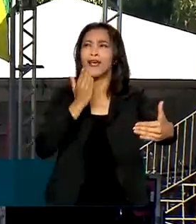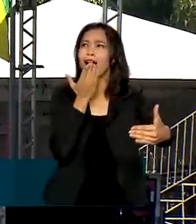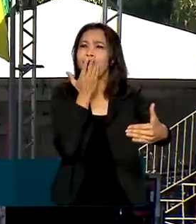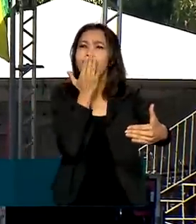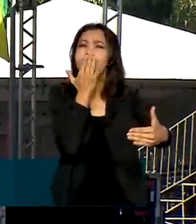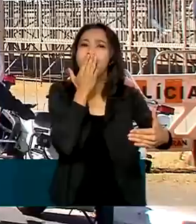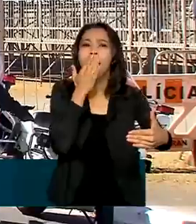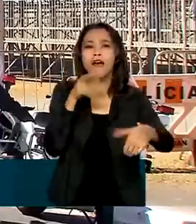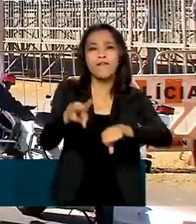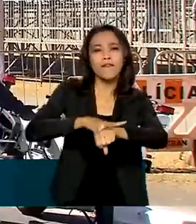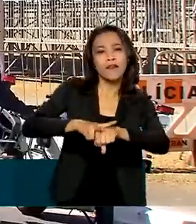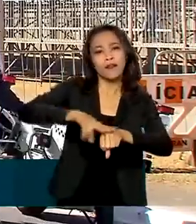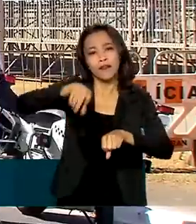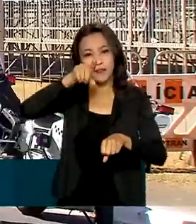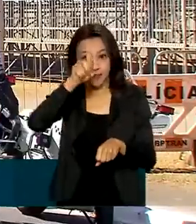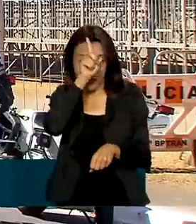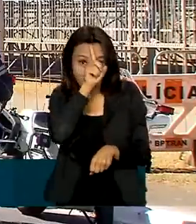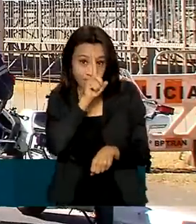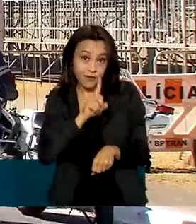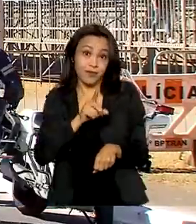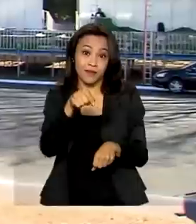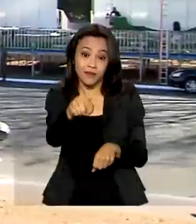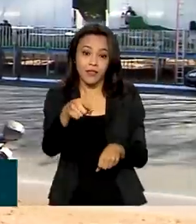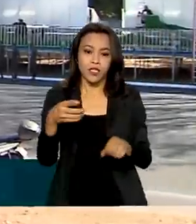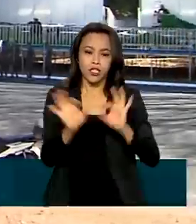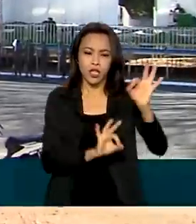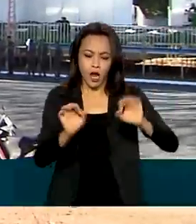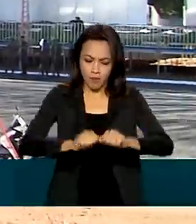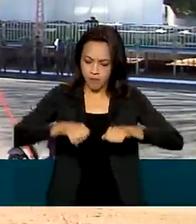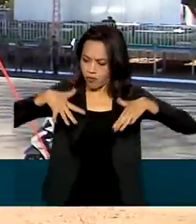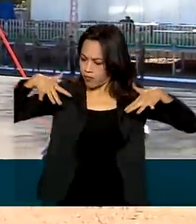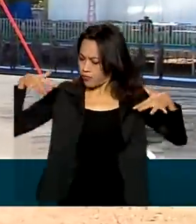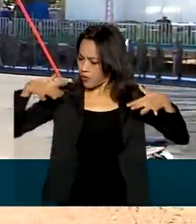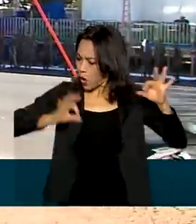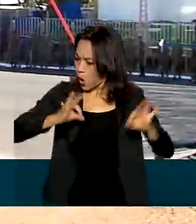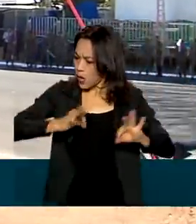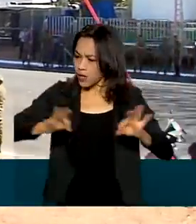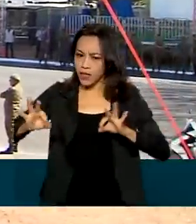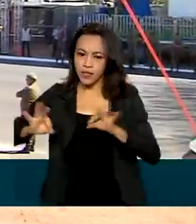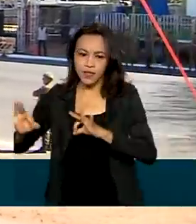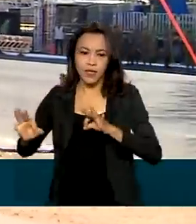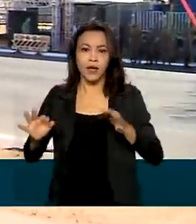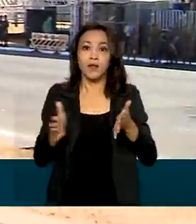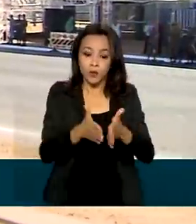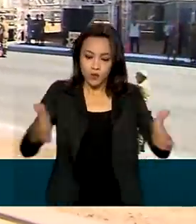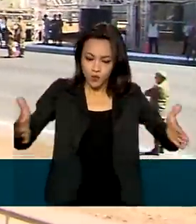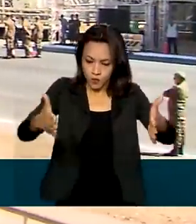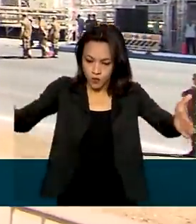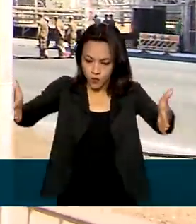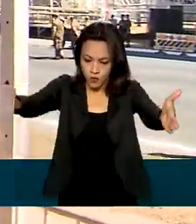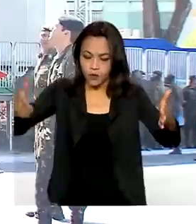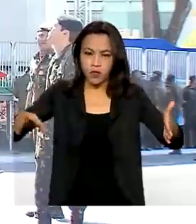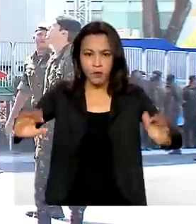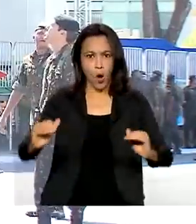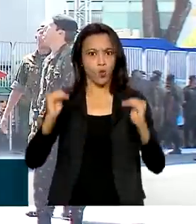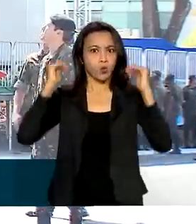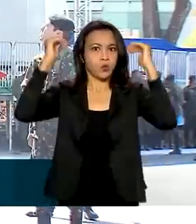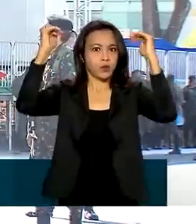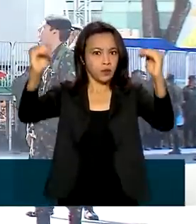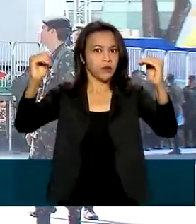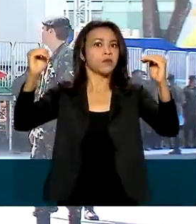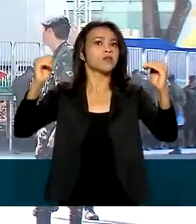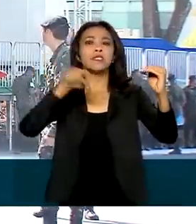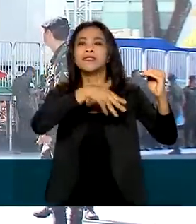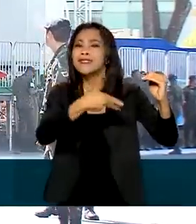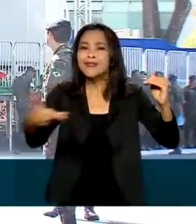verde e amarelo, arquibancadas montadas, espaços delimitados para o público e autoridades. Tudo isso